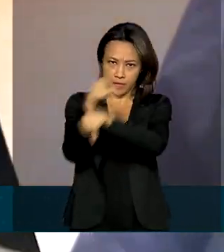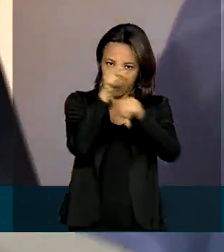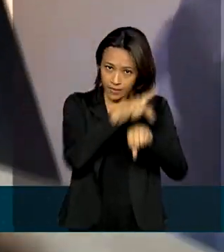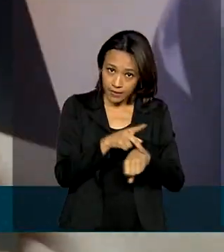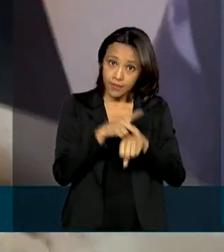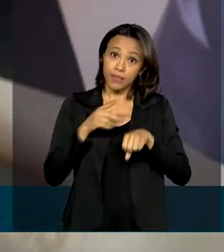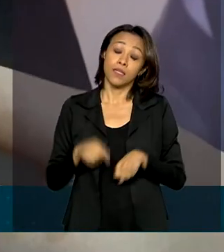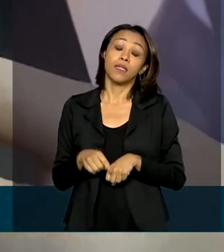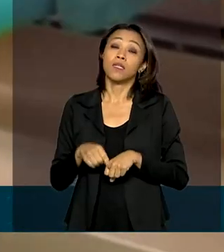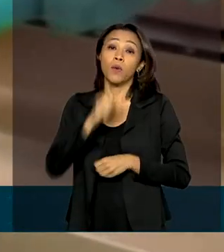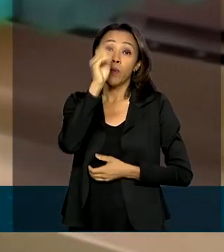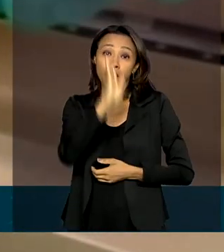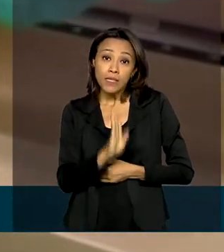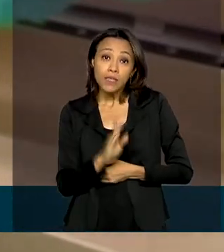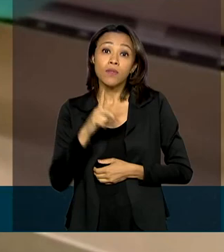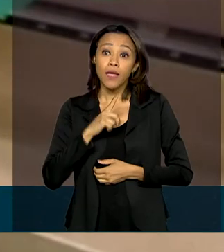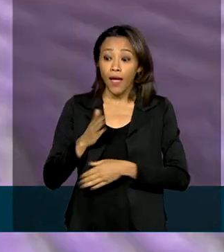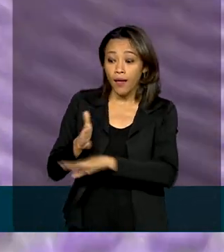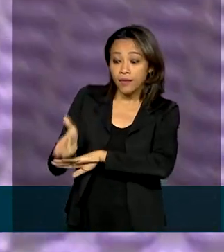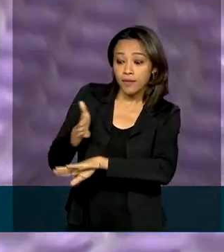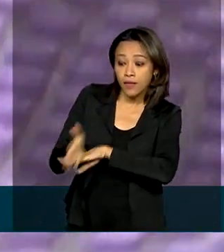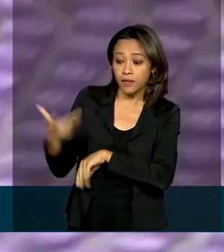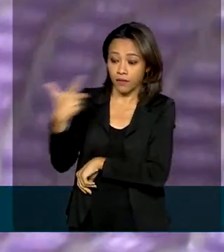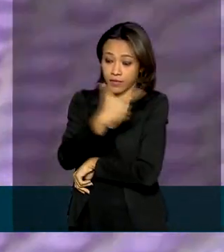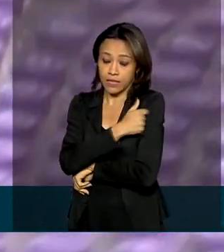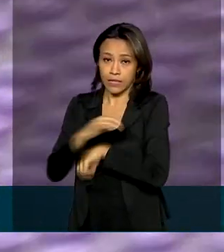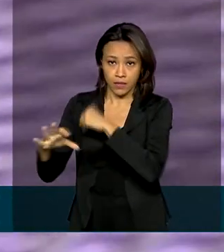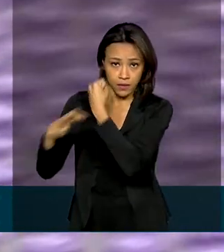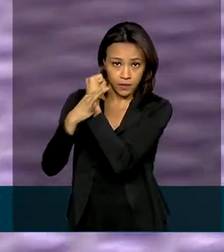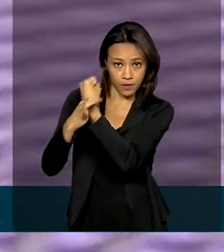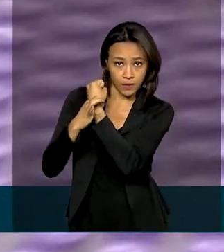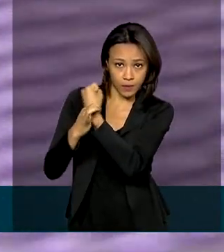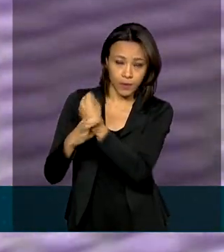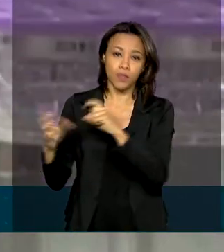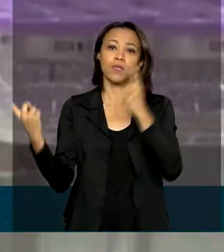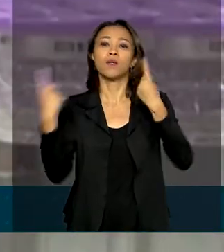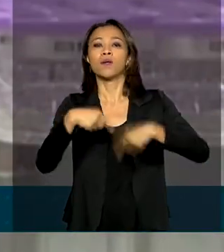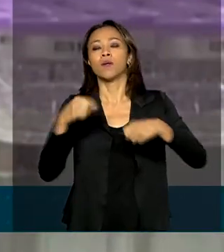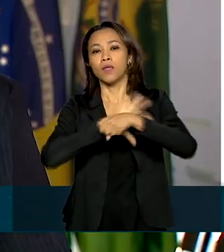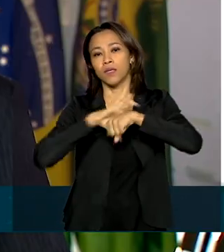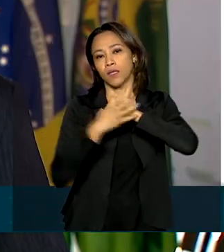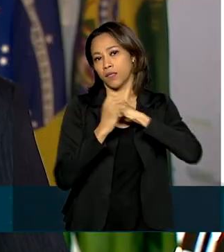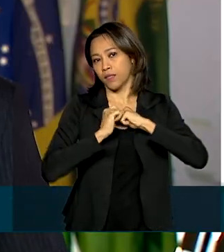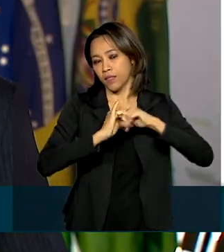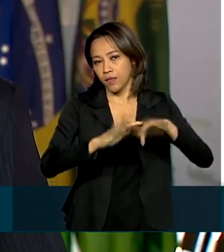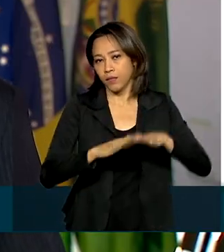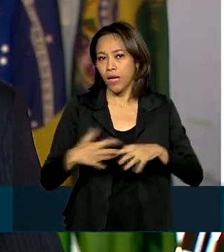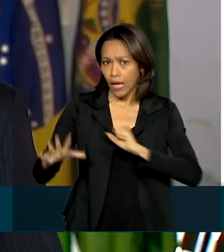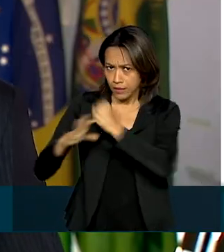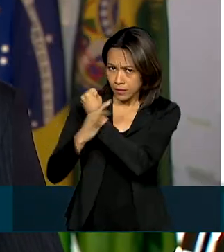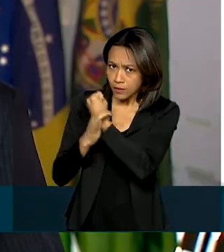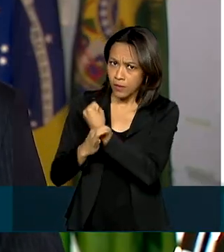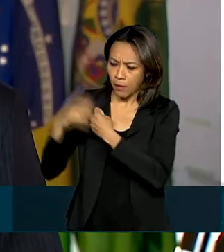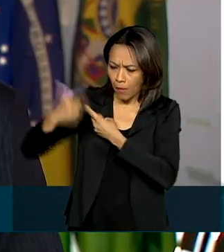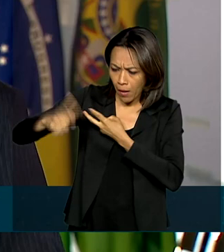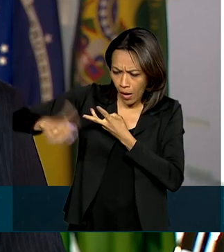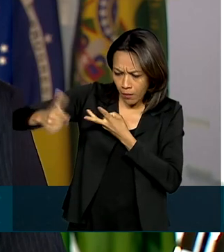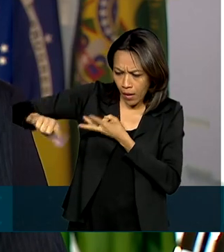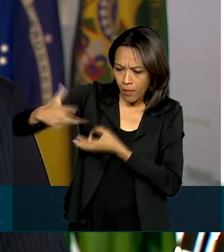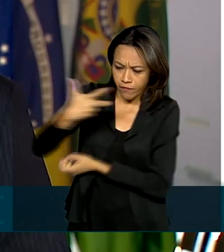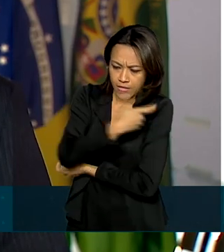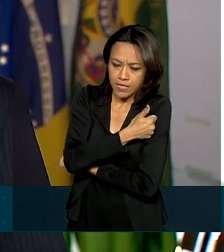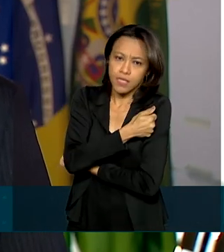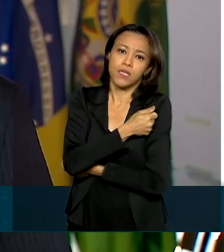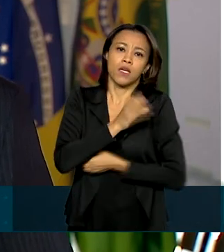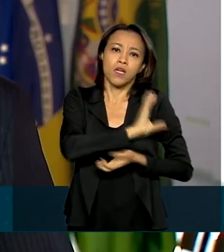texto publicado, o Brasil passa a ter acesso a vacinas seguras e eficazes contra a doença. Para garantir o estoque da vacina, o Planalto